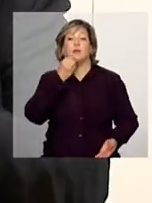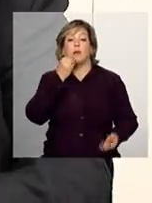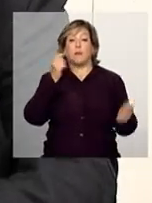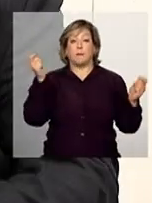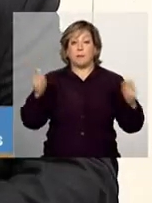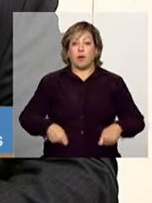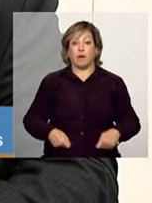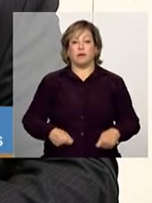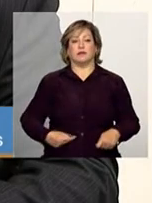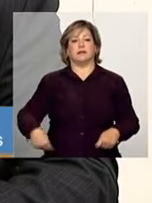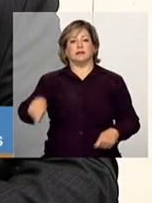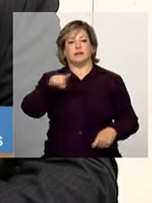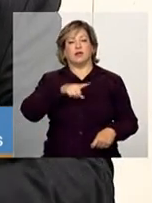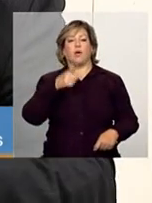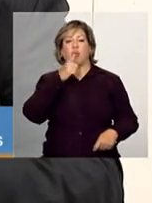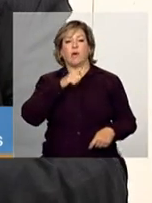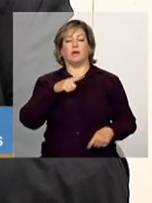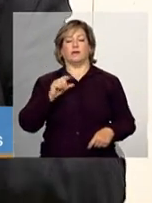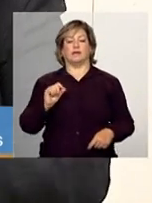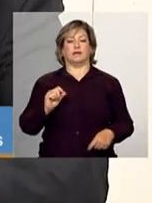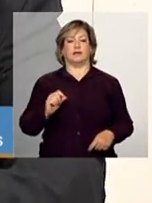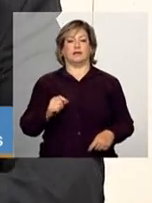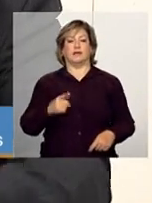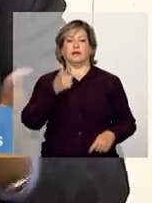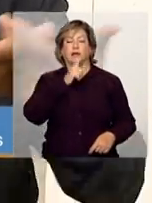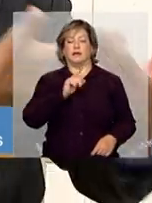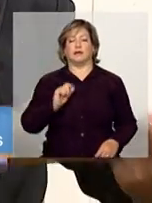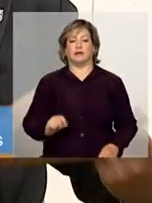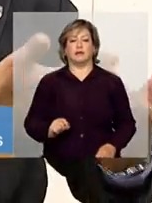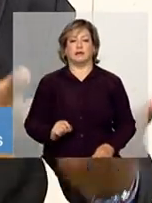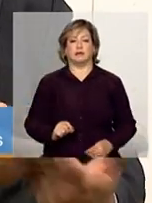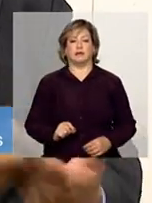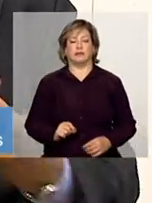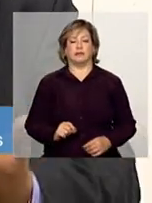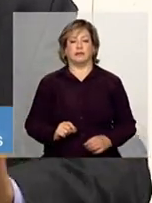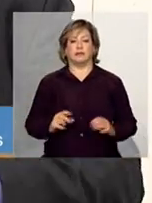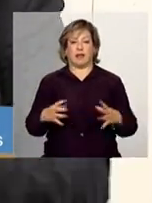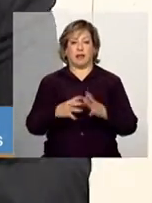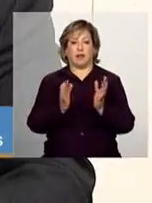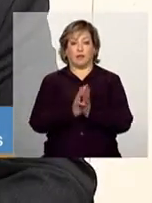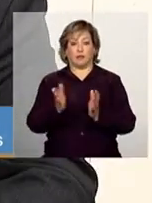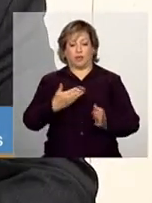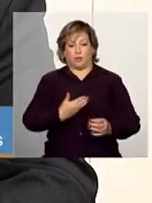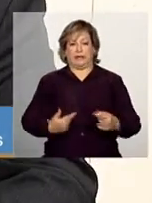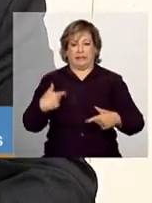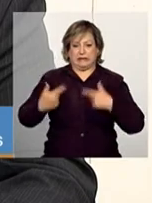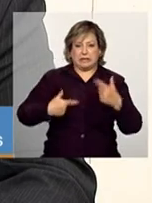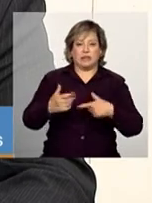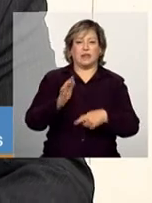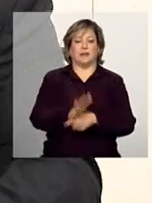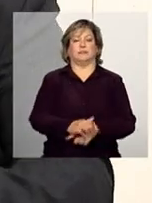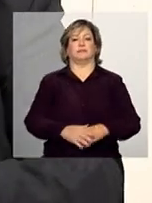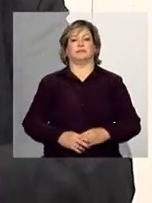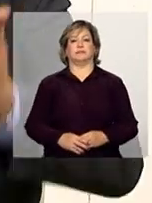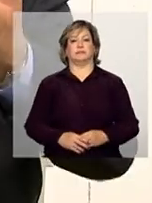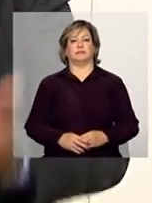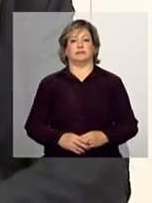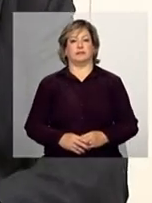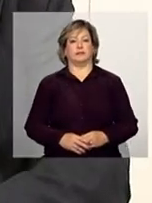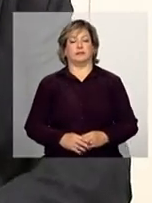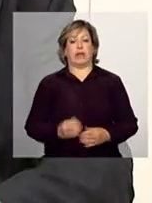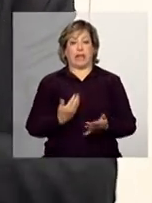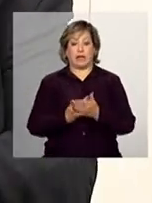as pessoas atuarem. Ou seja, para as pessoas do poder público atuarem. Perfeito. A